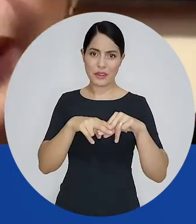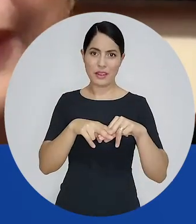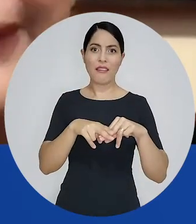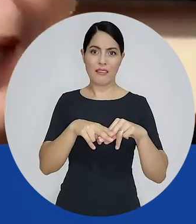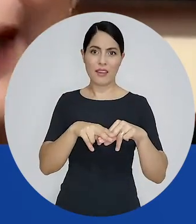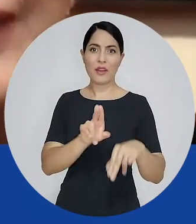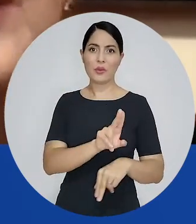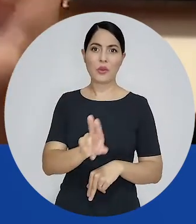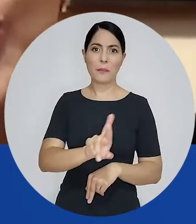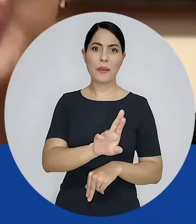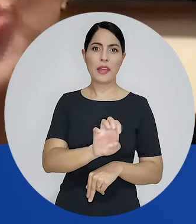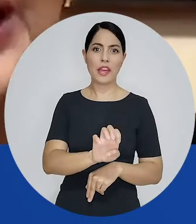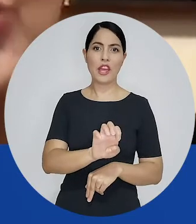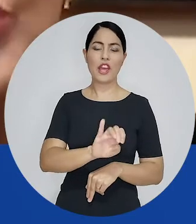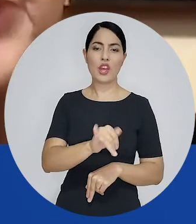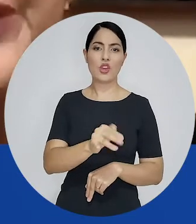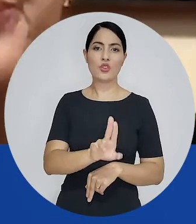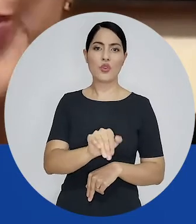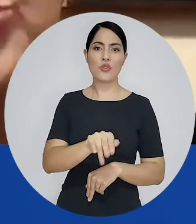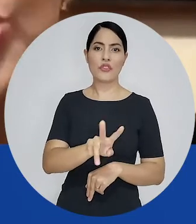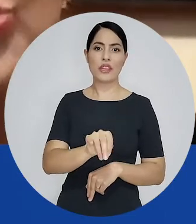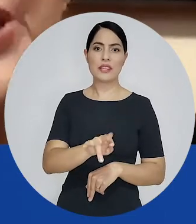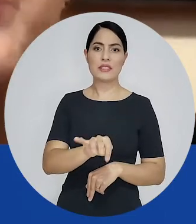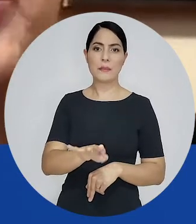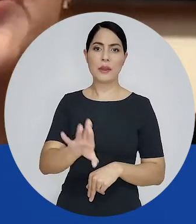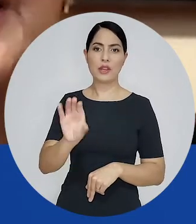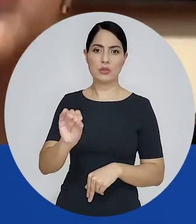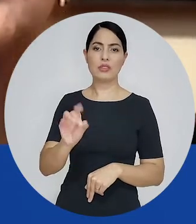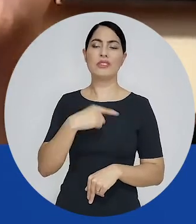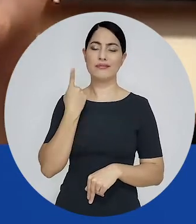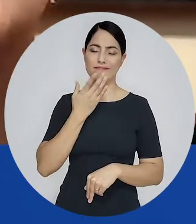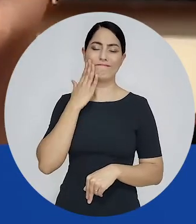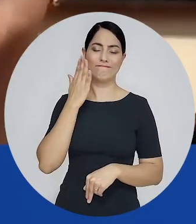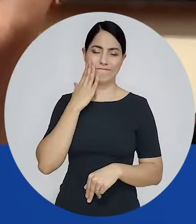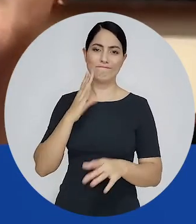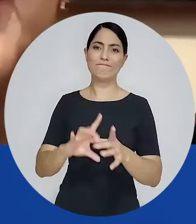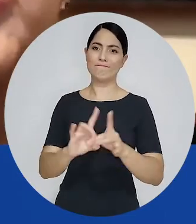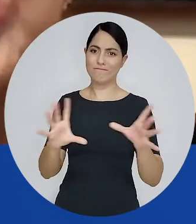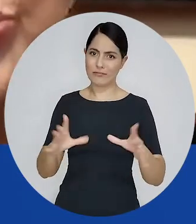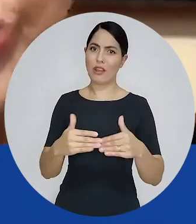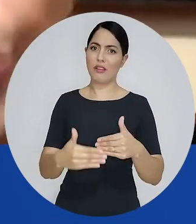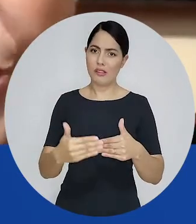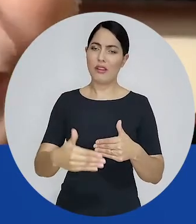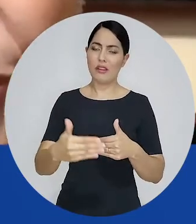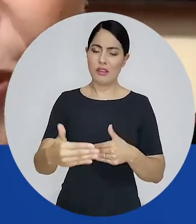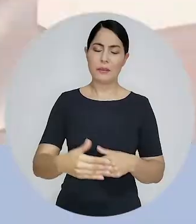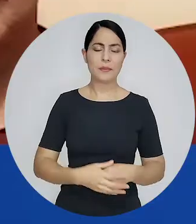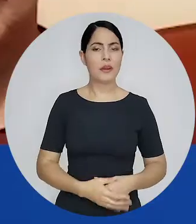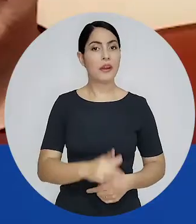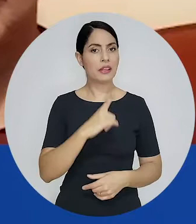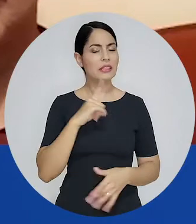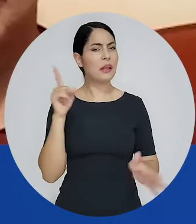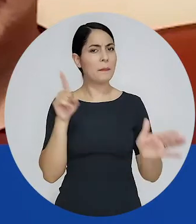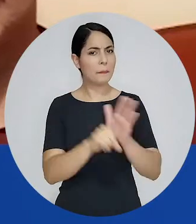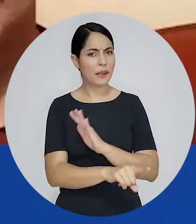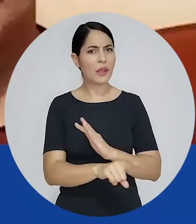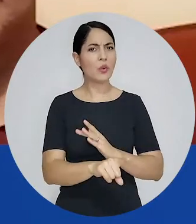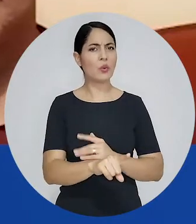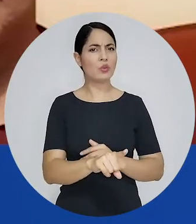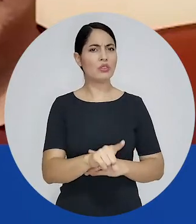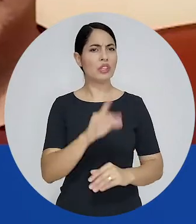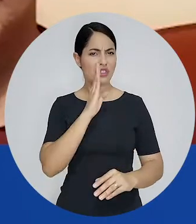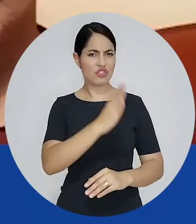porque ela está muito carcomida por todo esse processo que nós vivemos nos últimos anos. A pergunta é bem